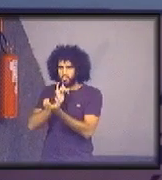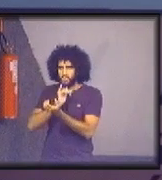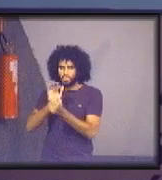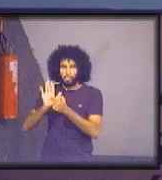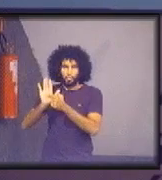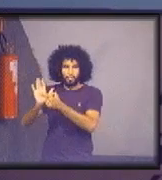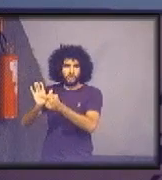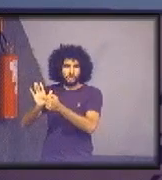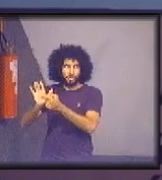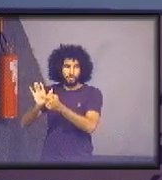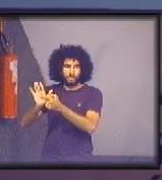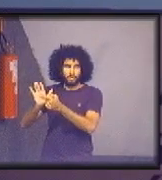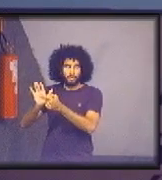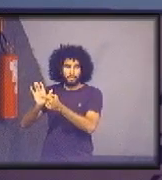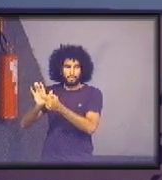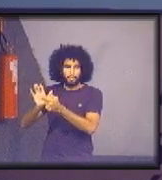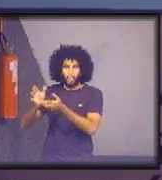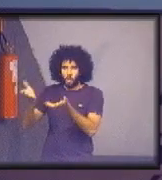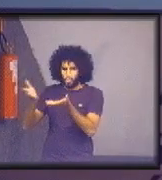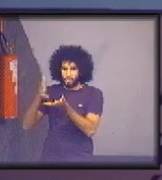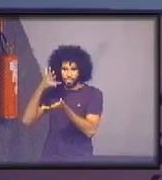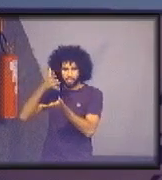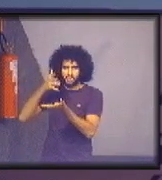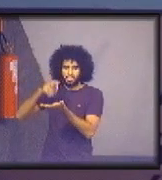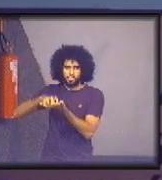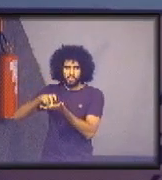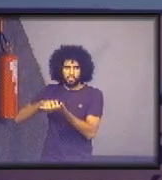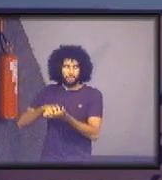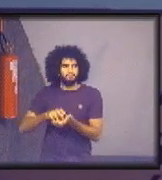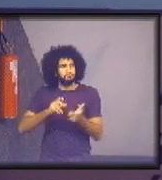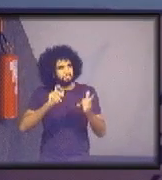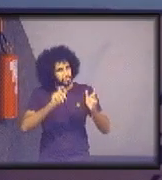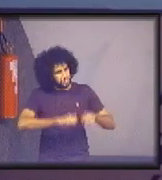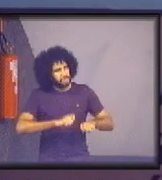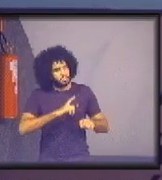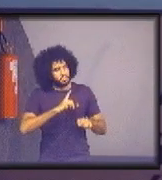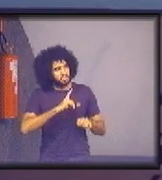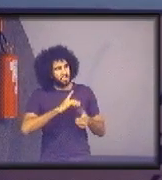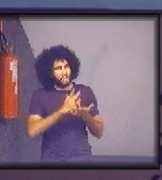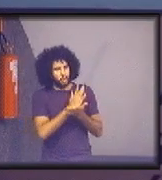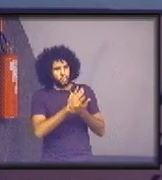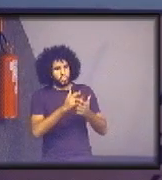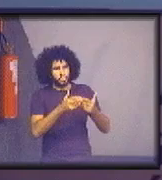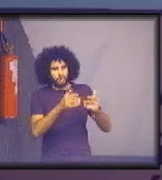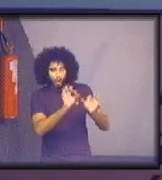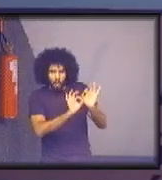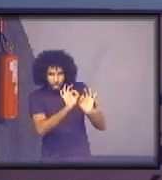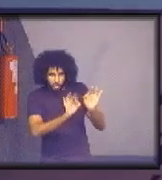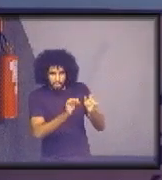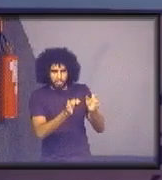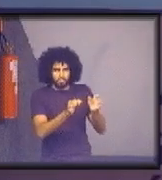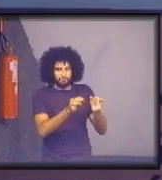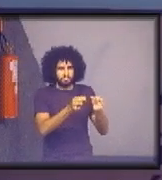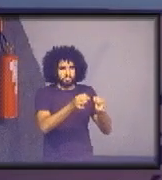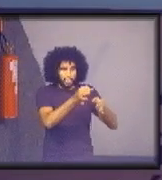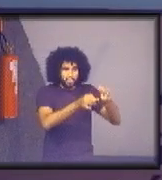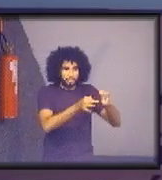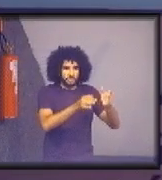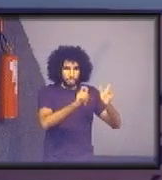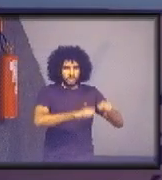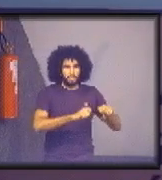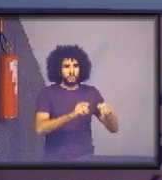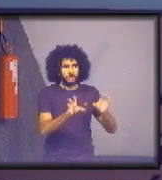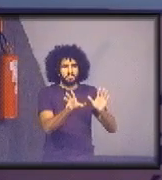É uma ótima ideia. Uma ação feita pelo tribunal, organizada pelo tribunal, pode ser incluída, sem dúvida. É